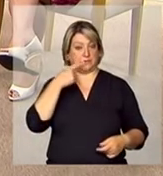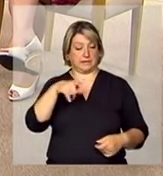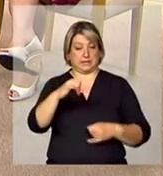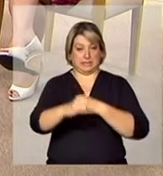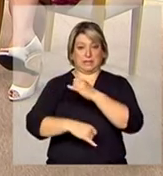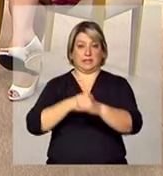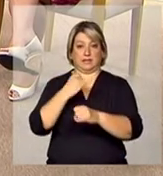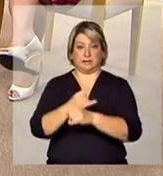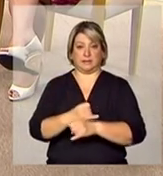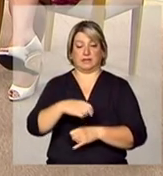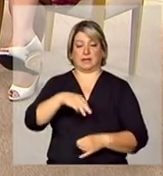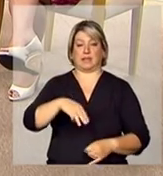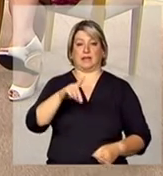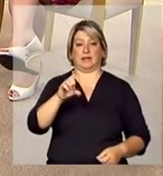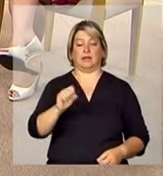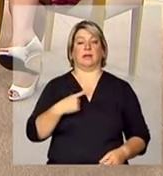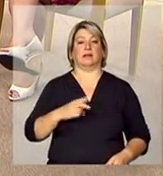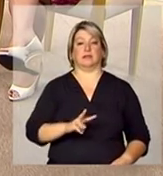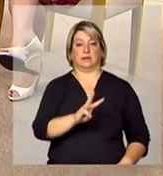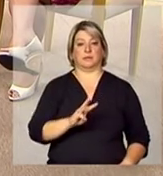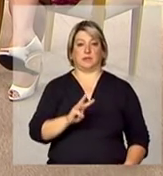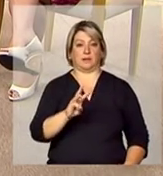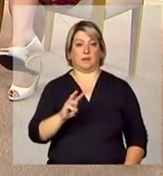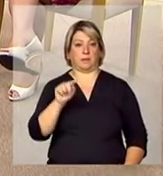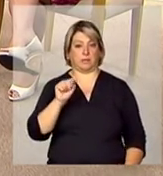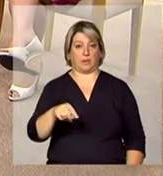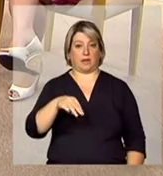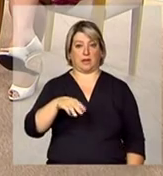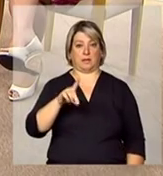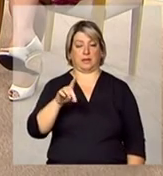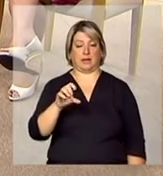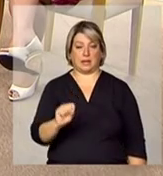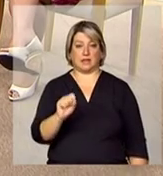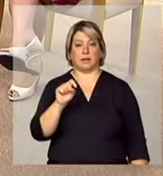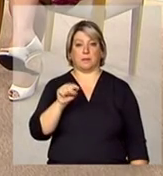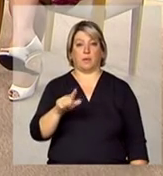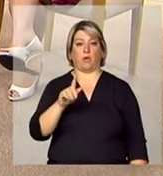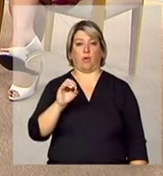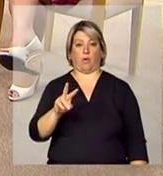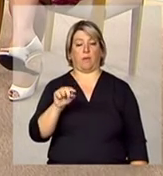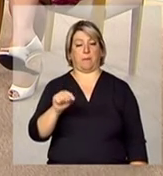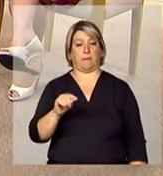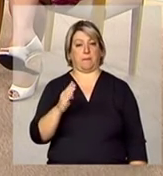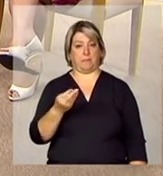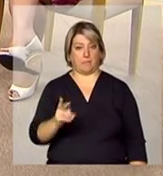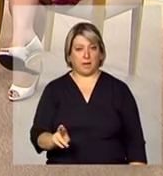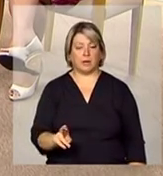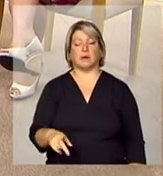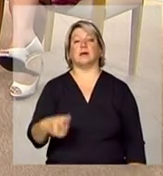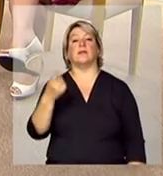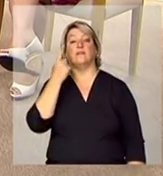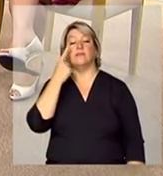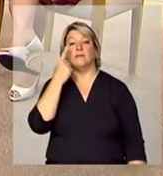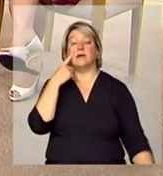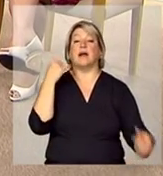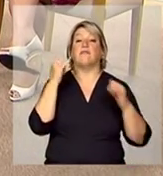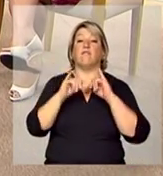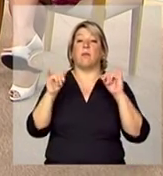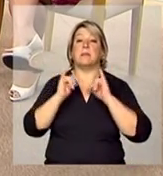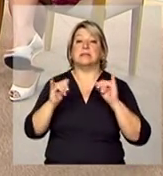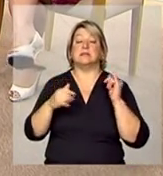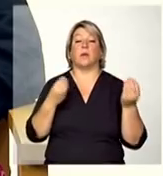MDS que é www.mds.gov.br para buscar mais informações